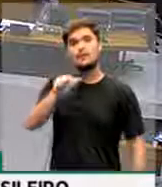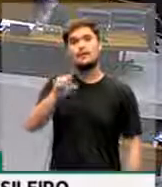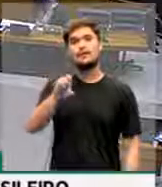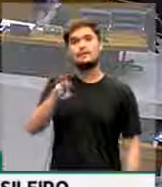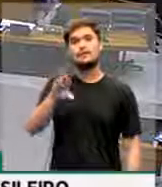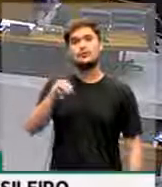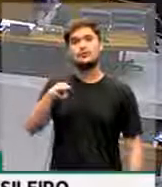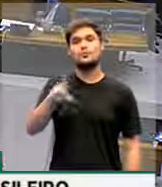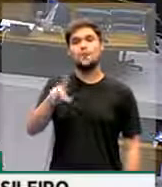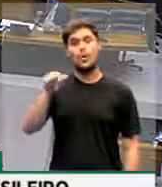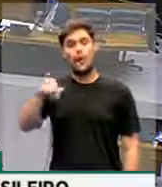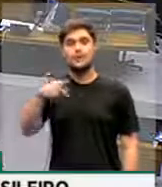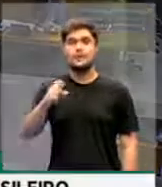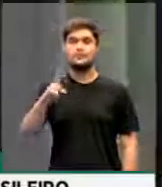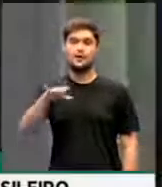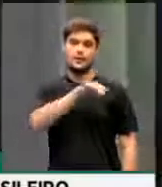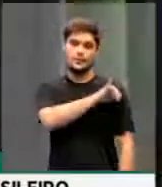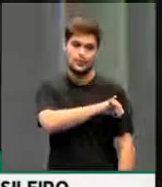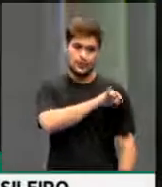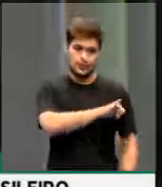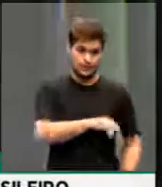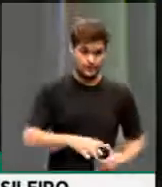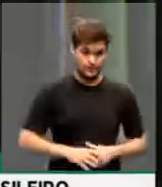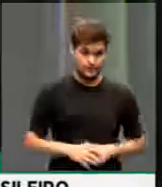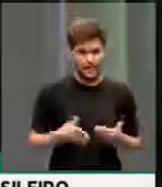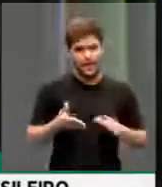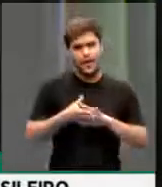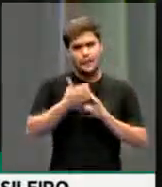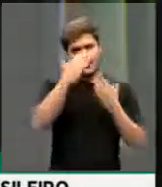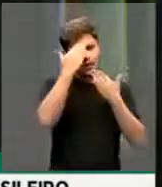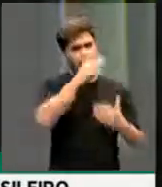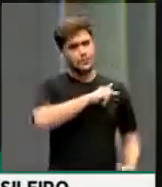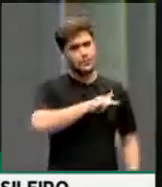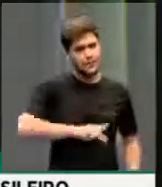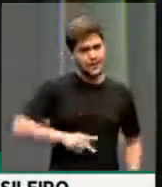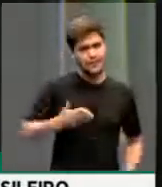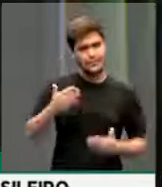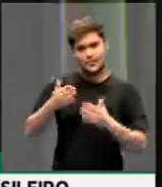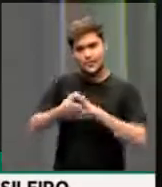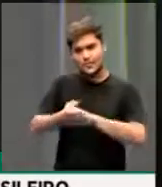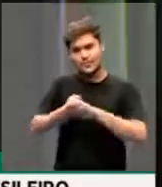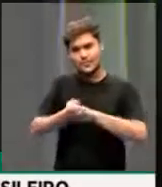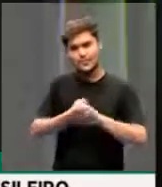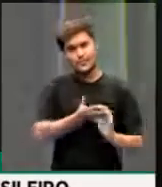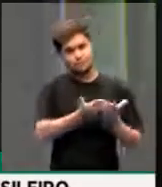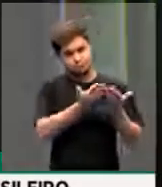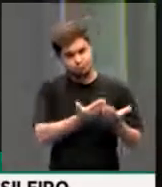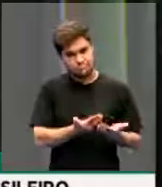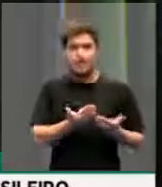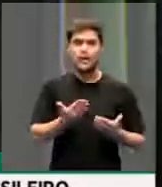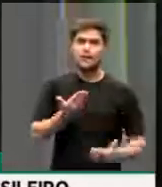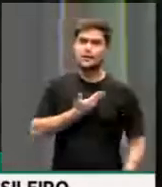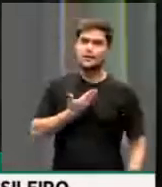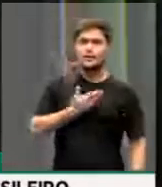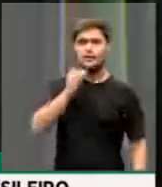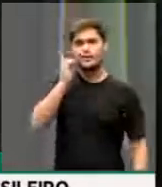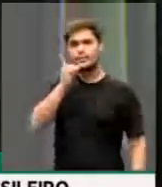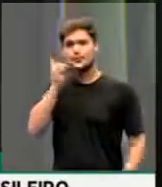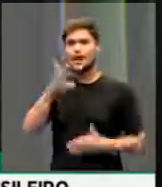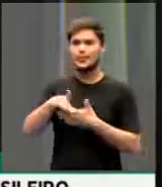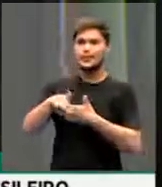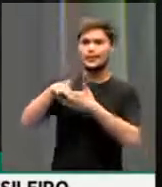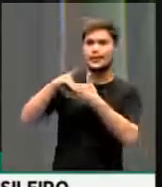do PSB do Rio de Janeiro. Muito obrigado, presidente. Cumprimentando a V. Exª, cumprimentando os demais colegas líderes